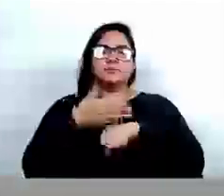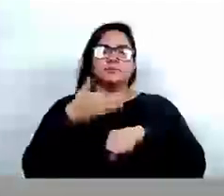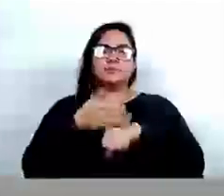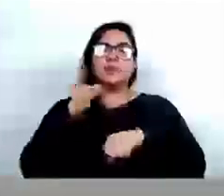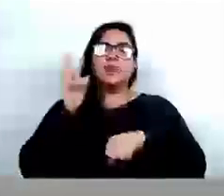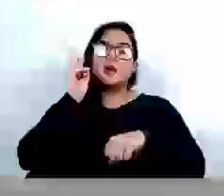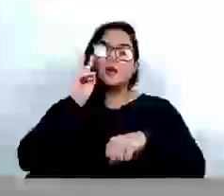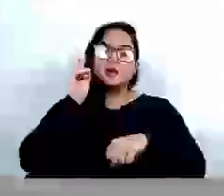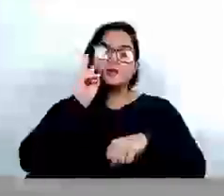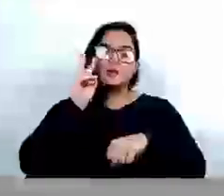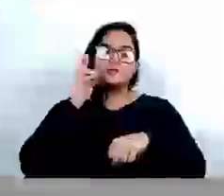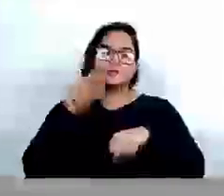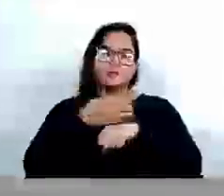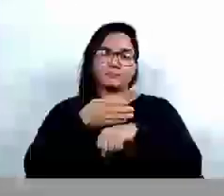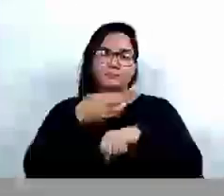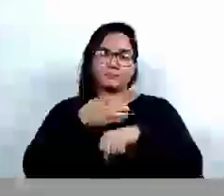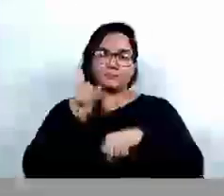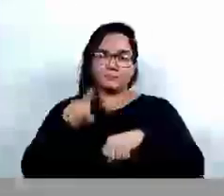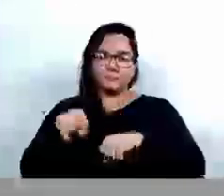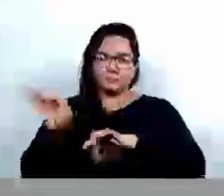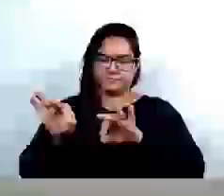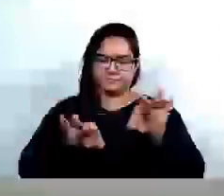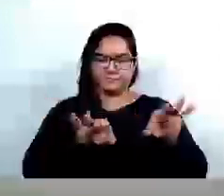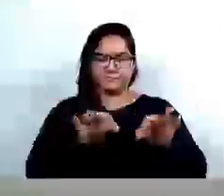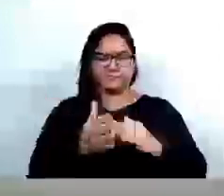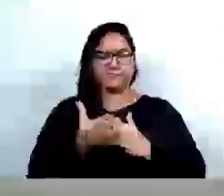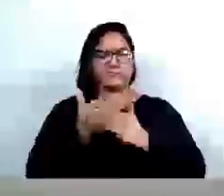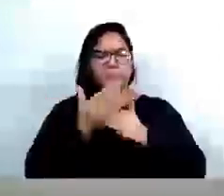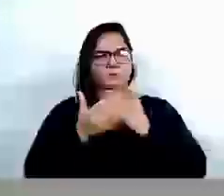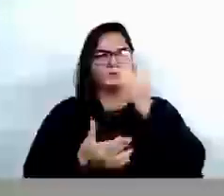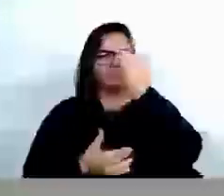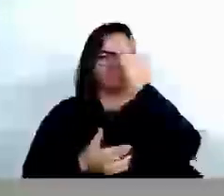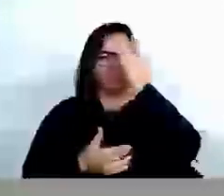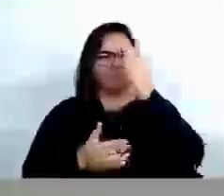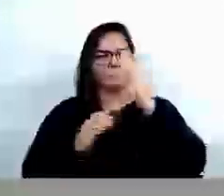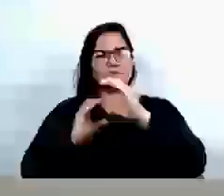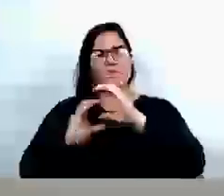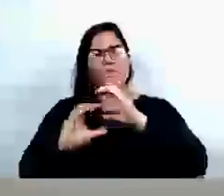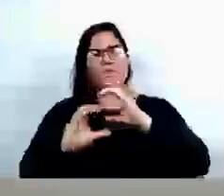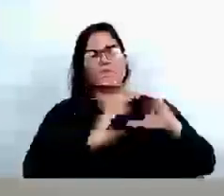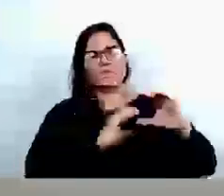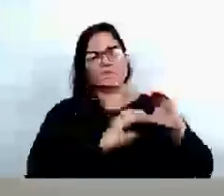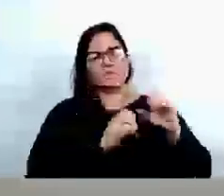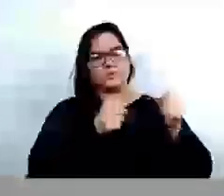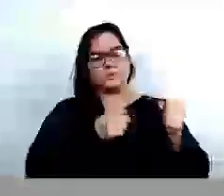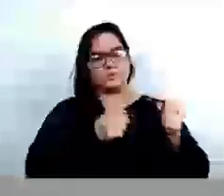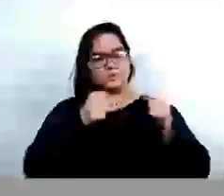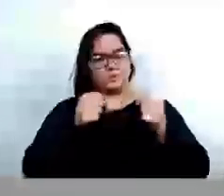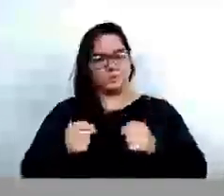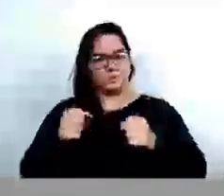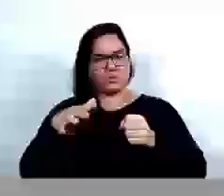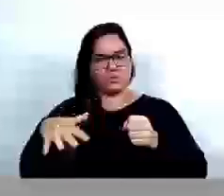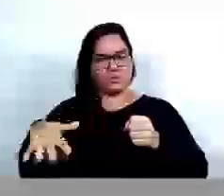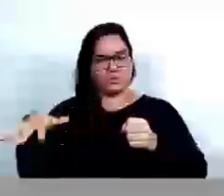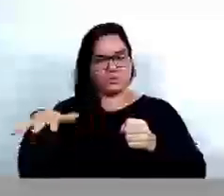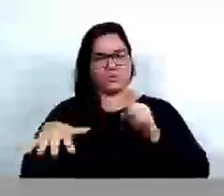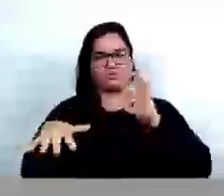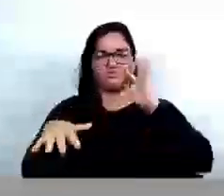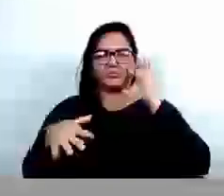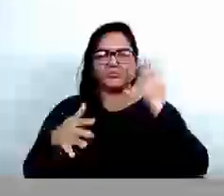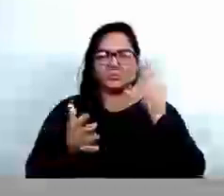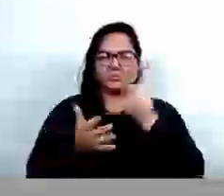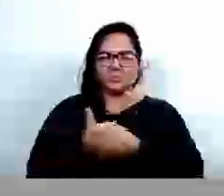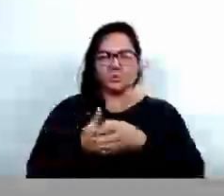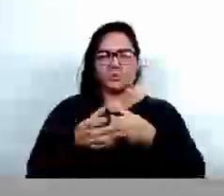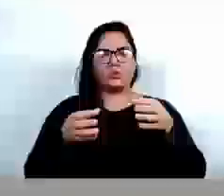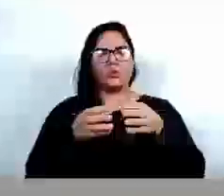participativa é um mecanismo que facilita a comunicação entre o Poder Executivo, as tomadas decisões junto à comunidade.